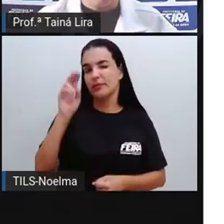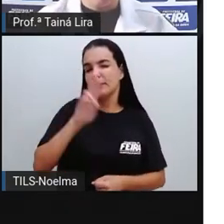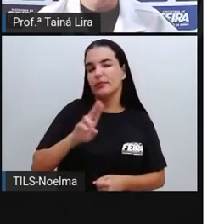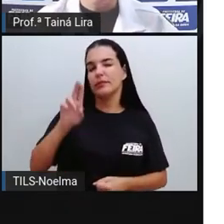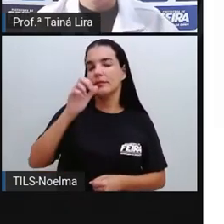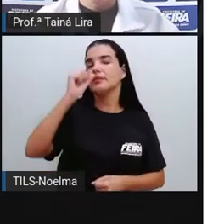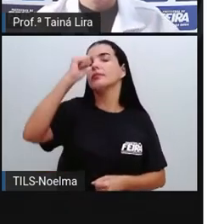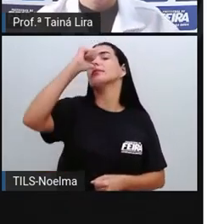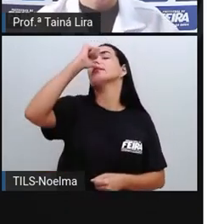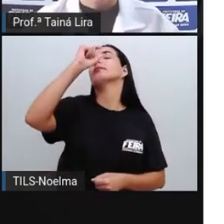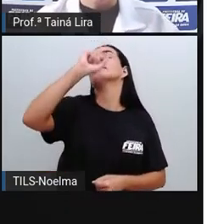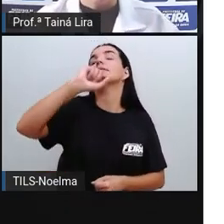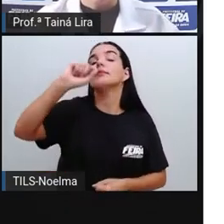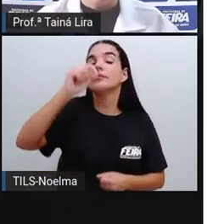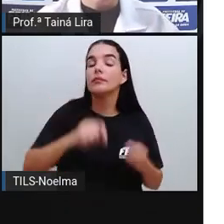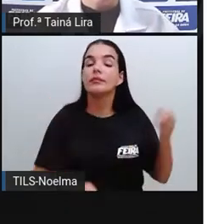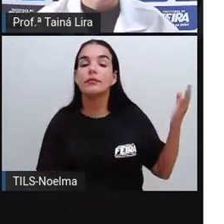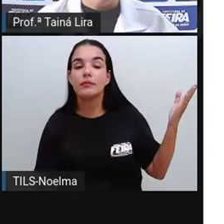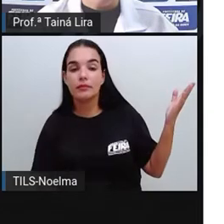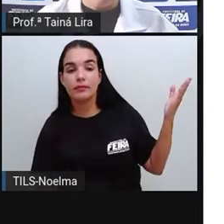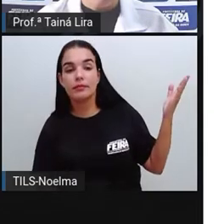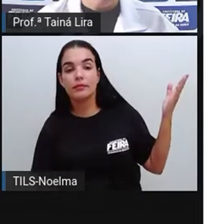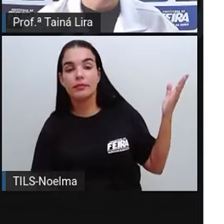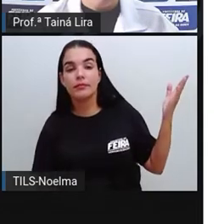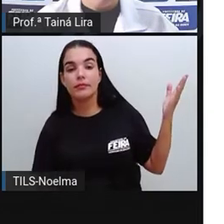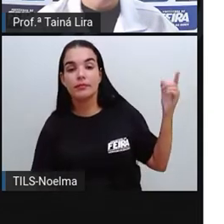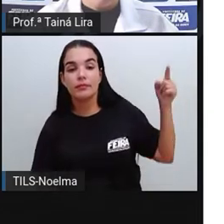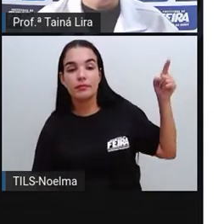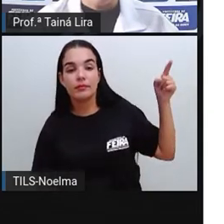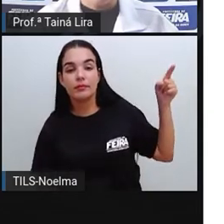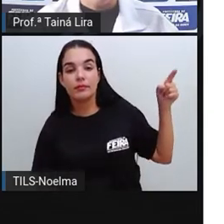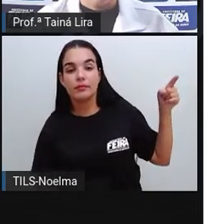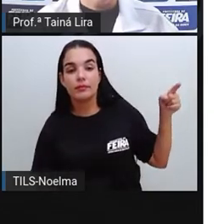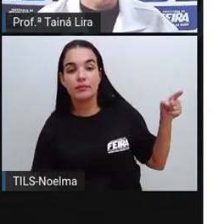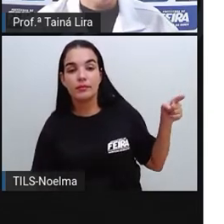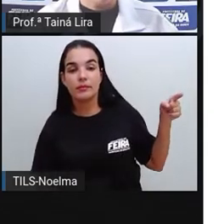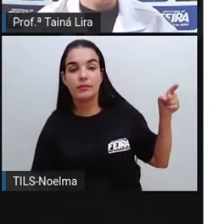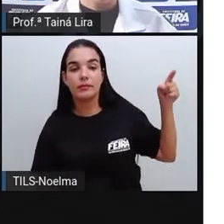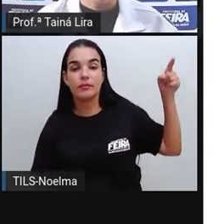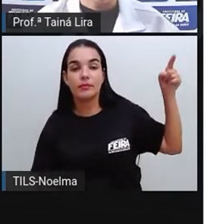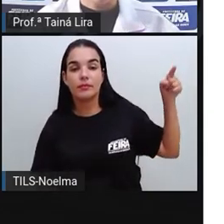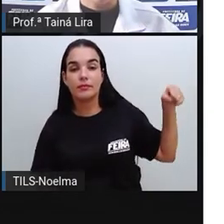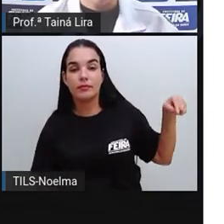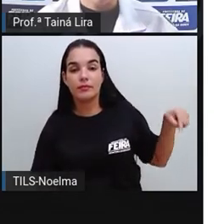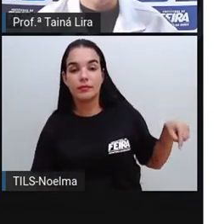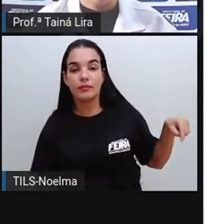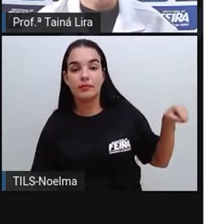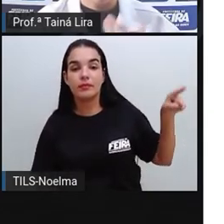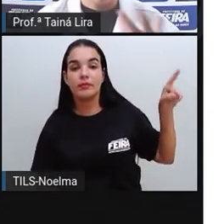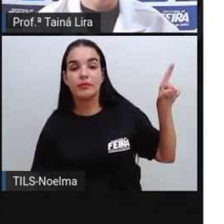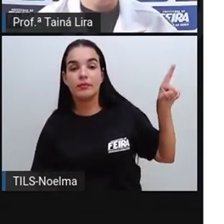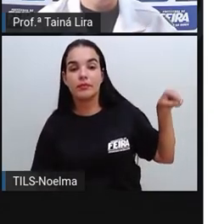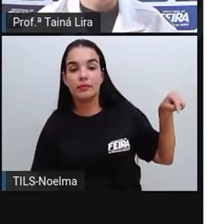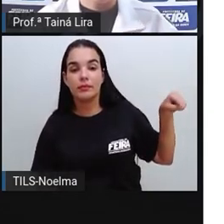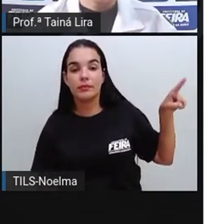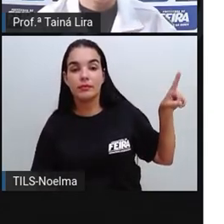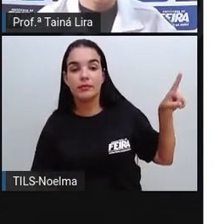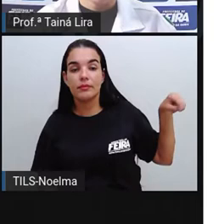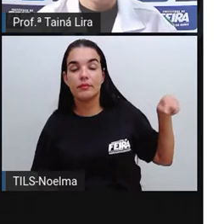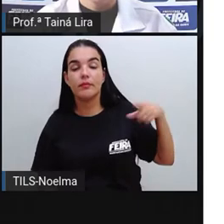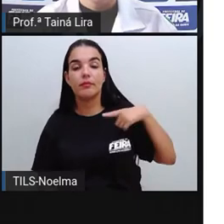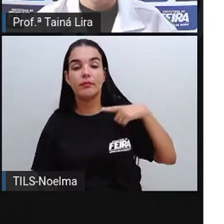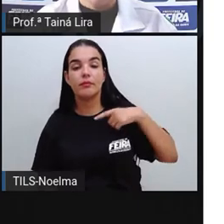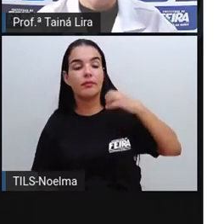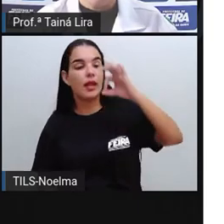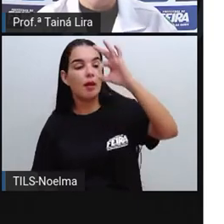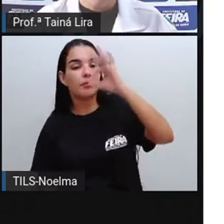leite, ó? Calorias, ó? 70, 70 quilo calorias, 3% de caloria,